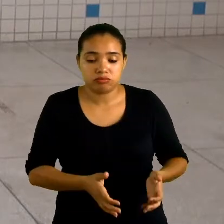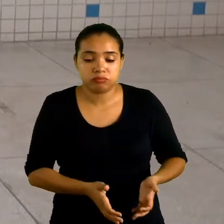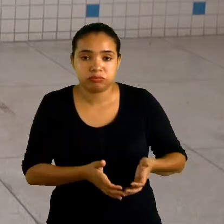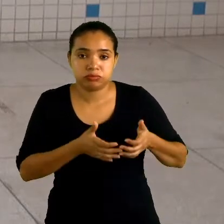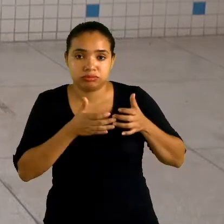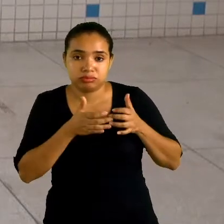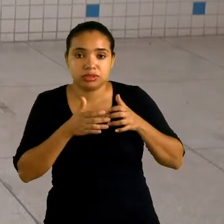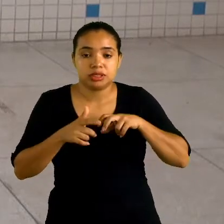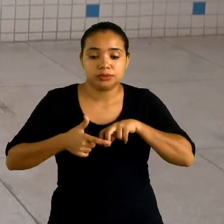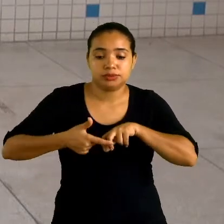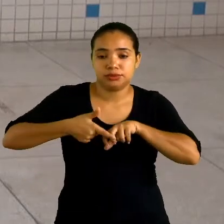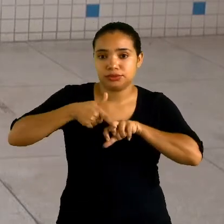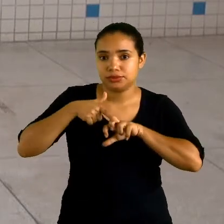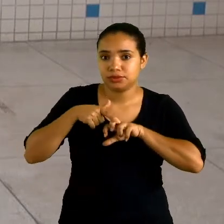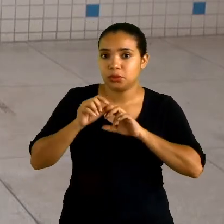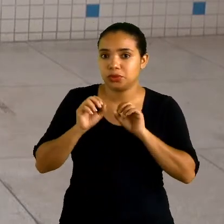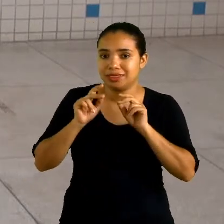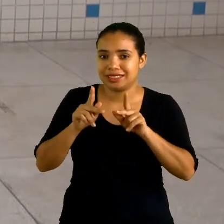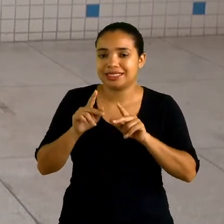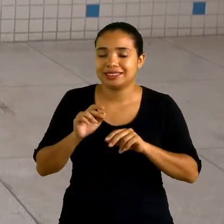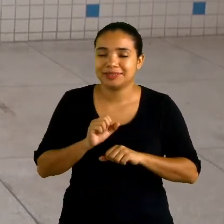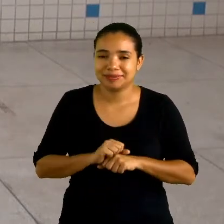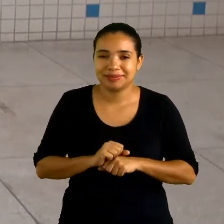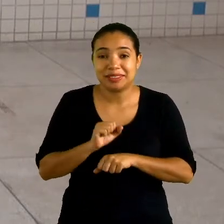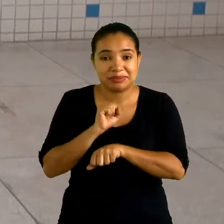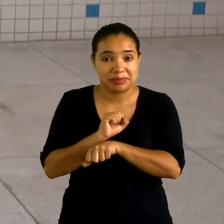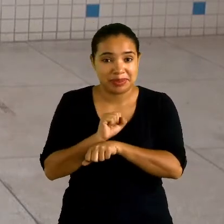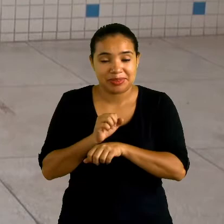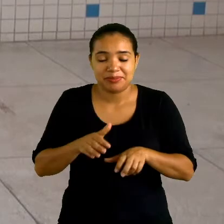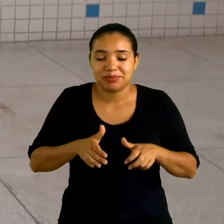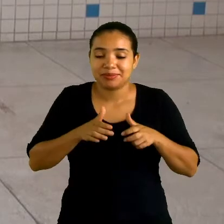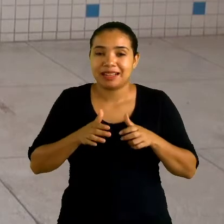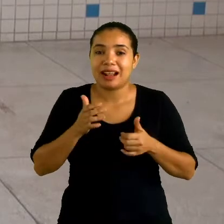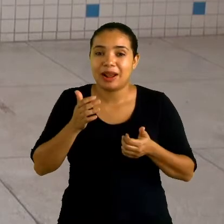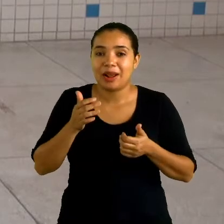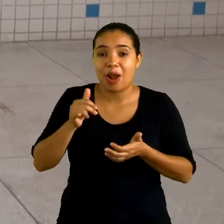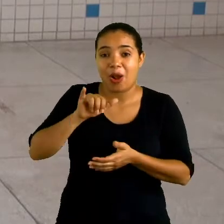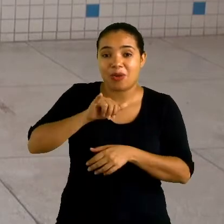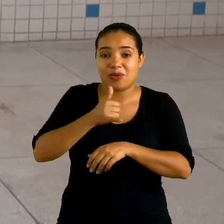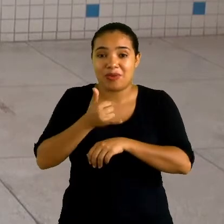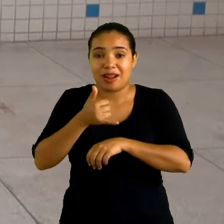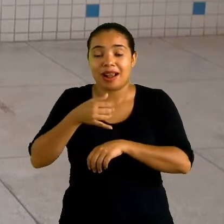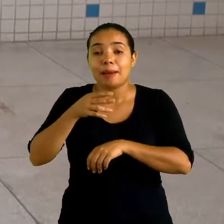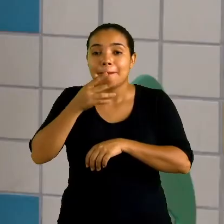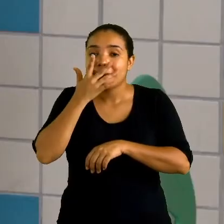levantou, opa, segura, trabalha o equilíbrio aí também, hein?